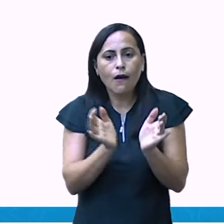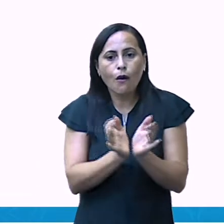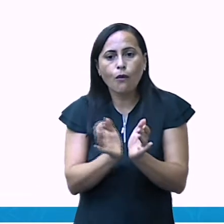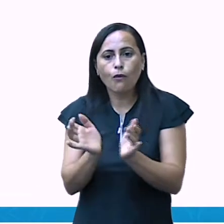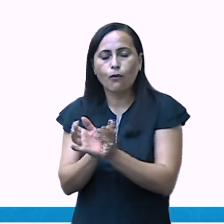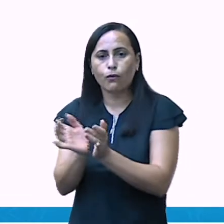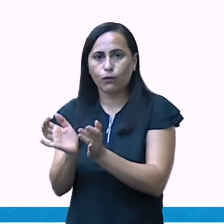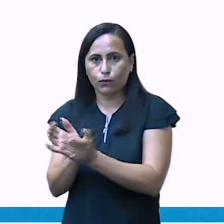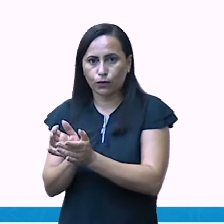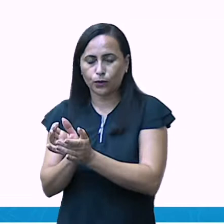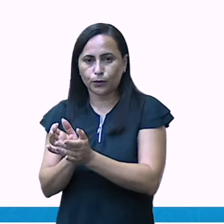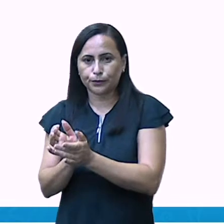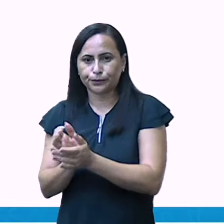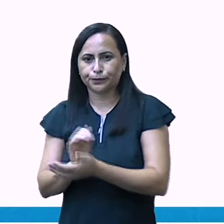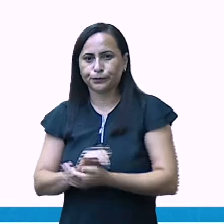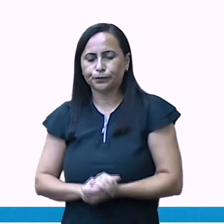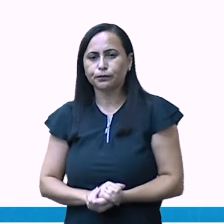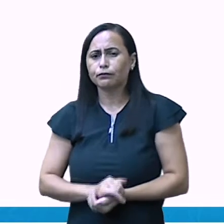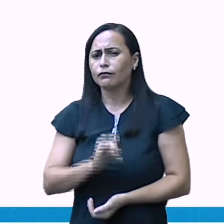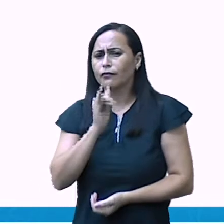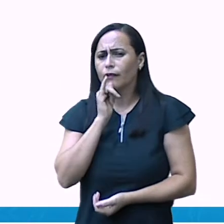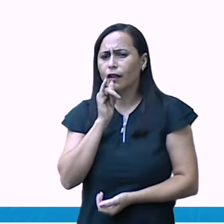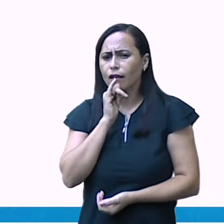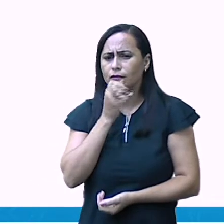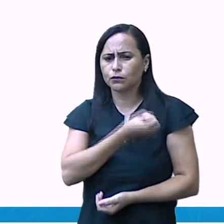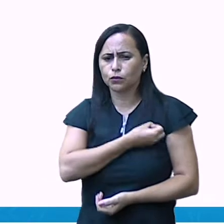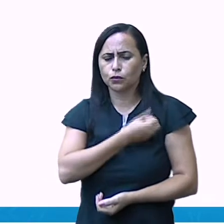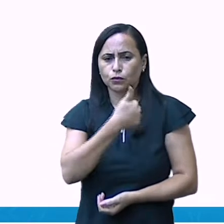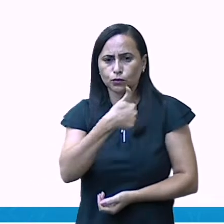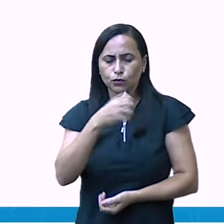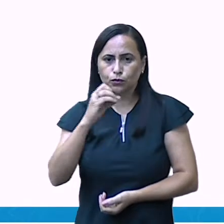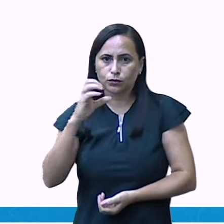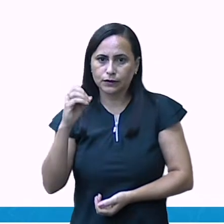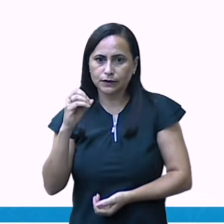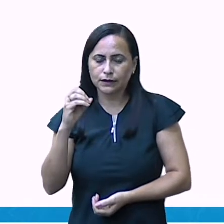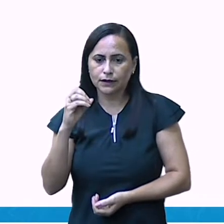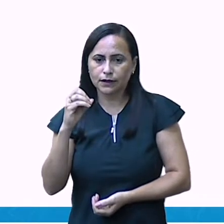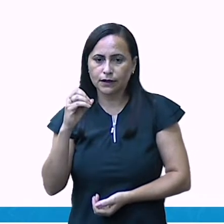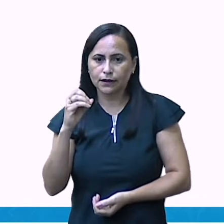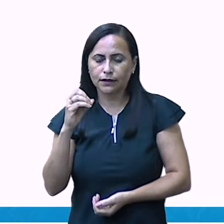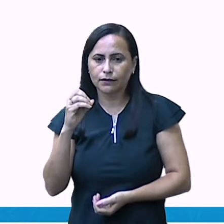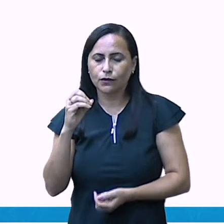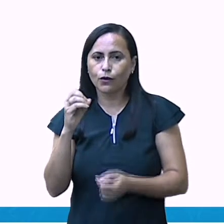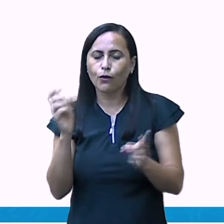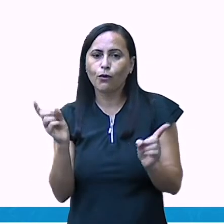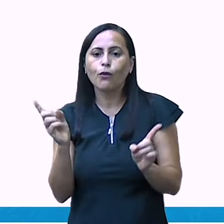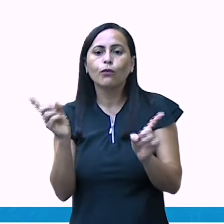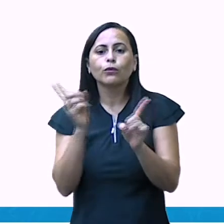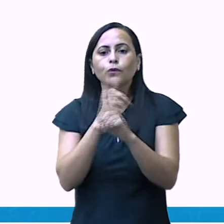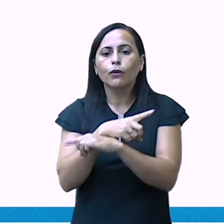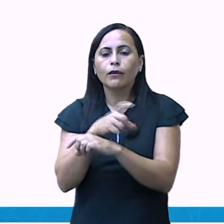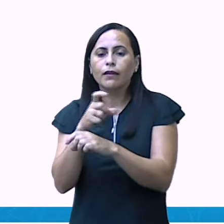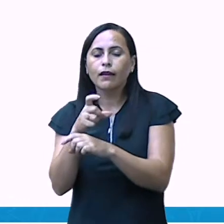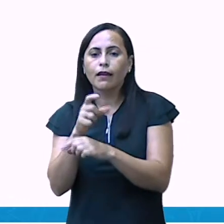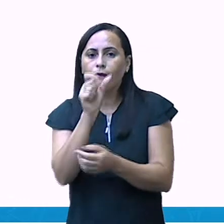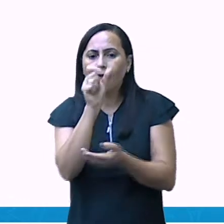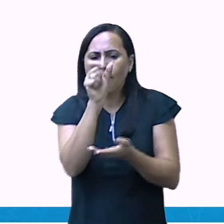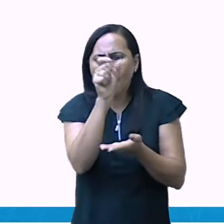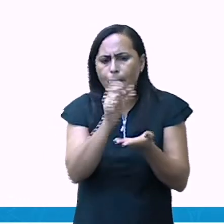Por exemplo, o número 100. Eu troquei a minha barrinha por uma placa.